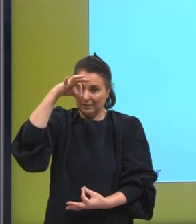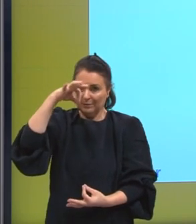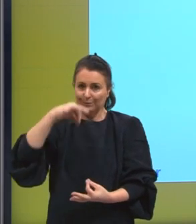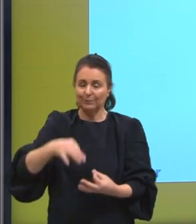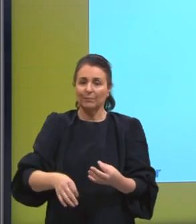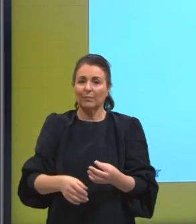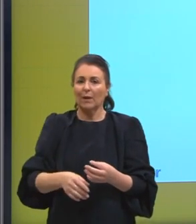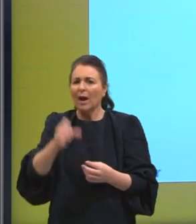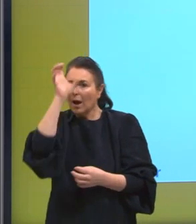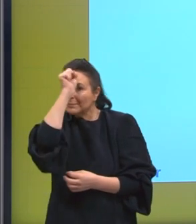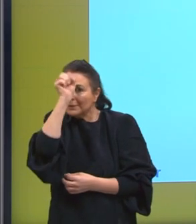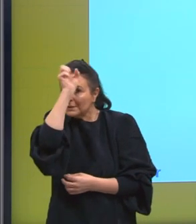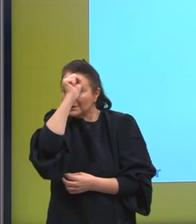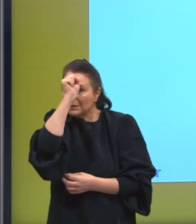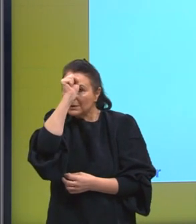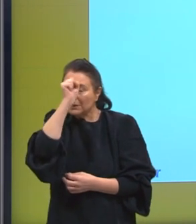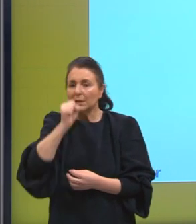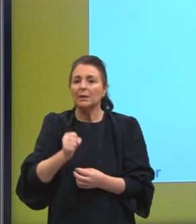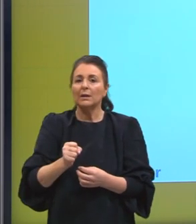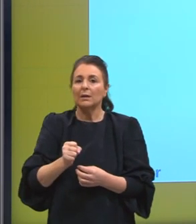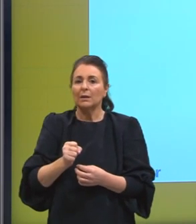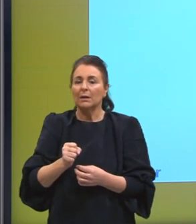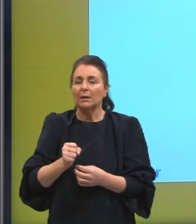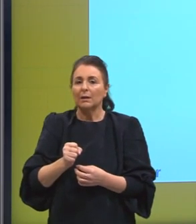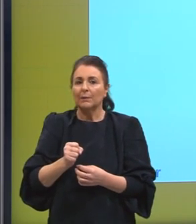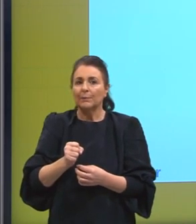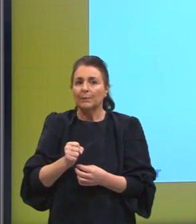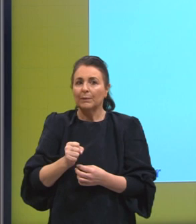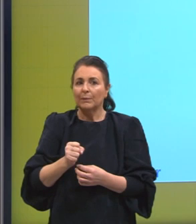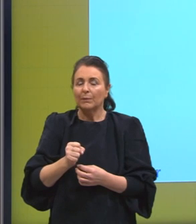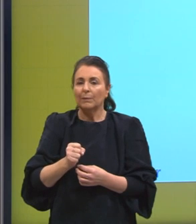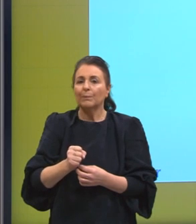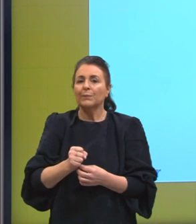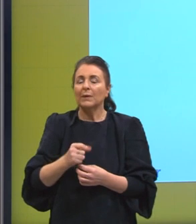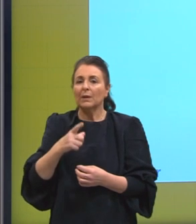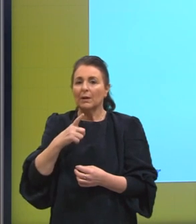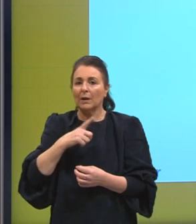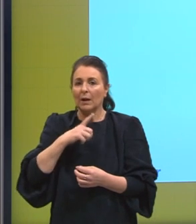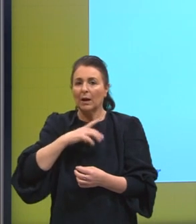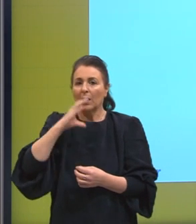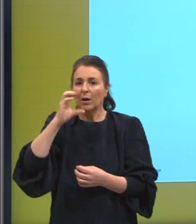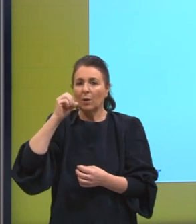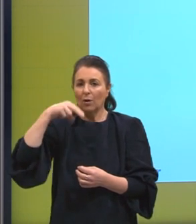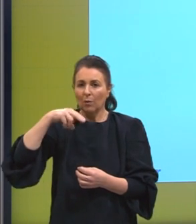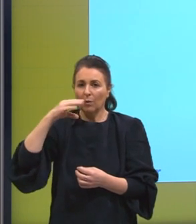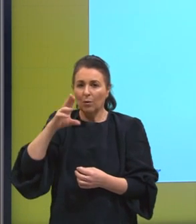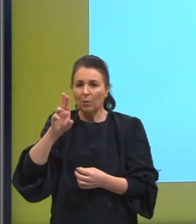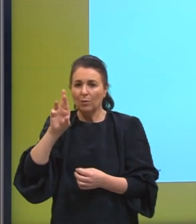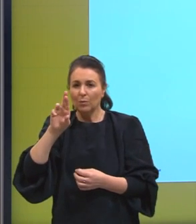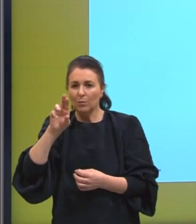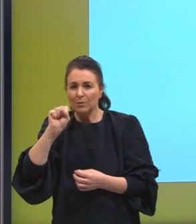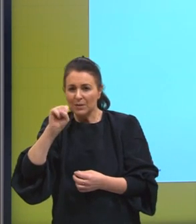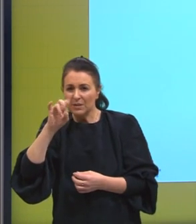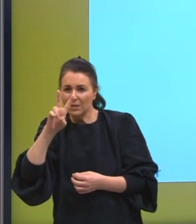aprendizado, como as almas aprendiam, o aprendizado dessas almas, a concupiscível, que era a alma